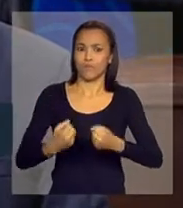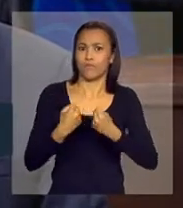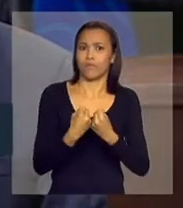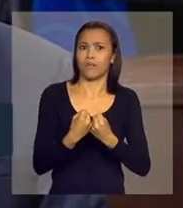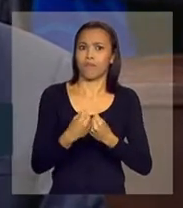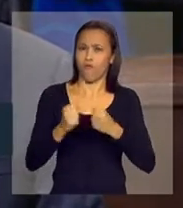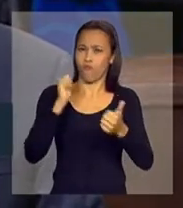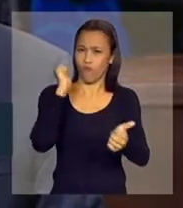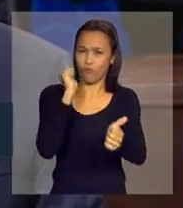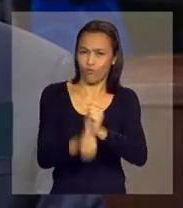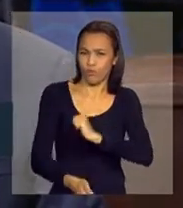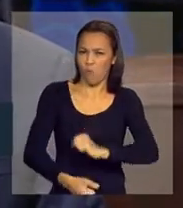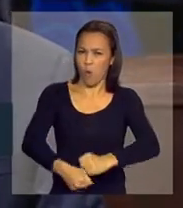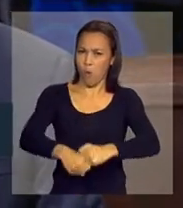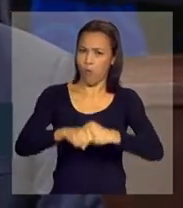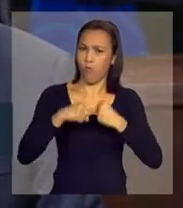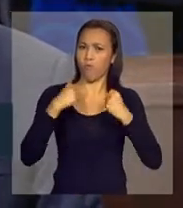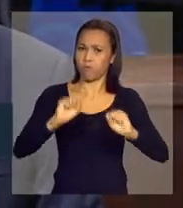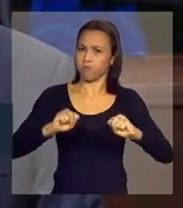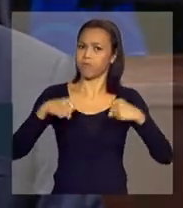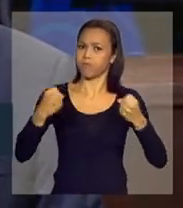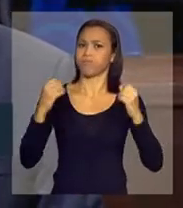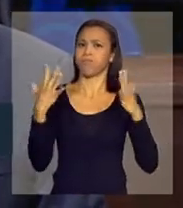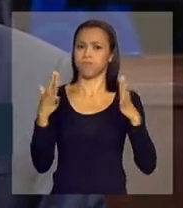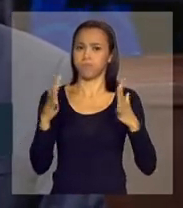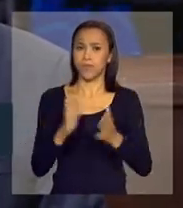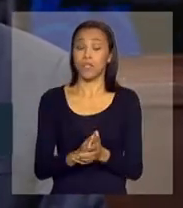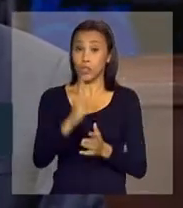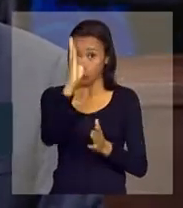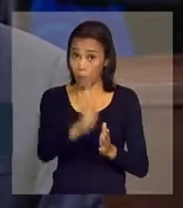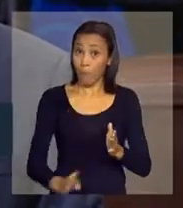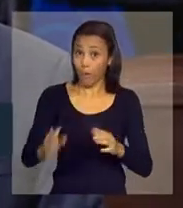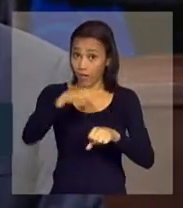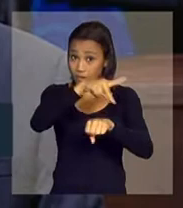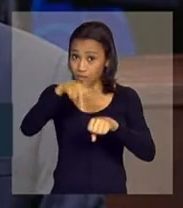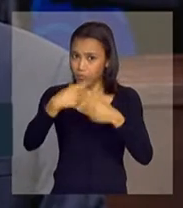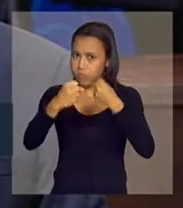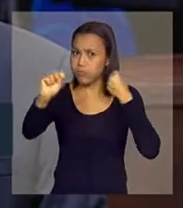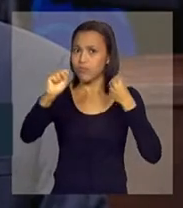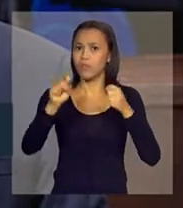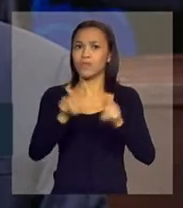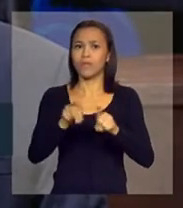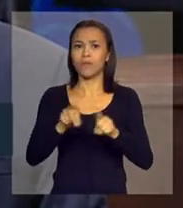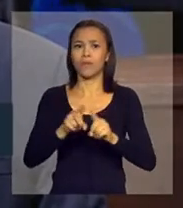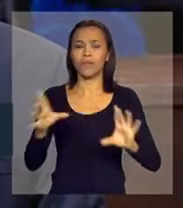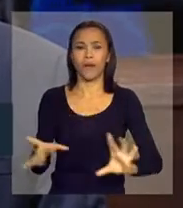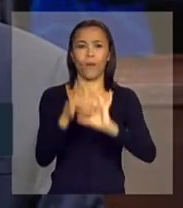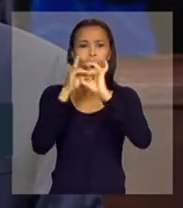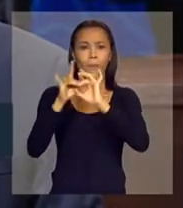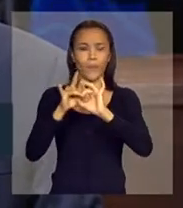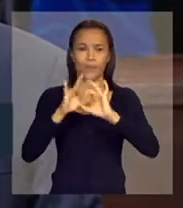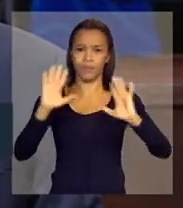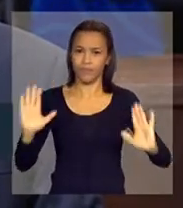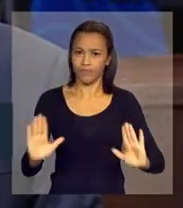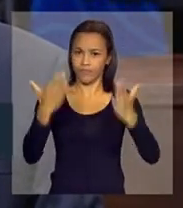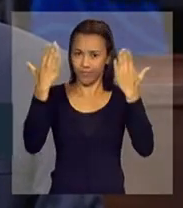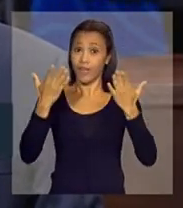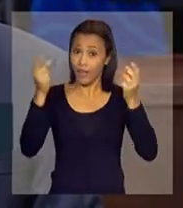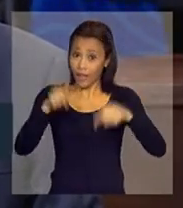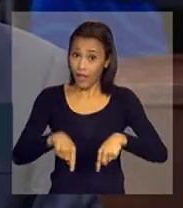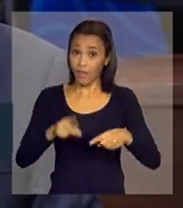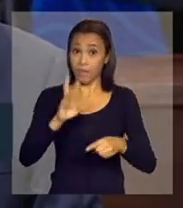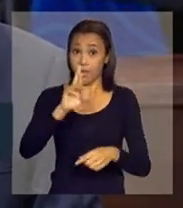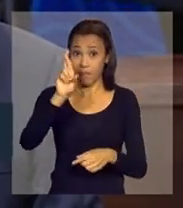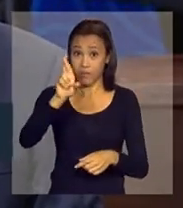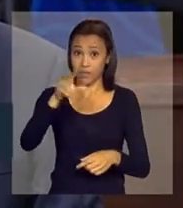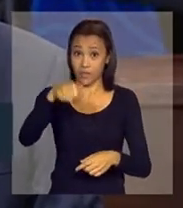do futebol, da grandeza do nosso país, da confraternização que representa esse momento para o Brasil.